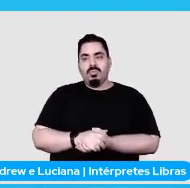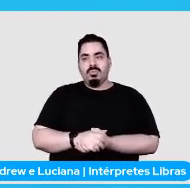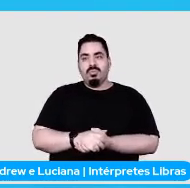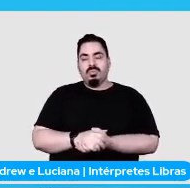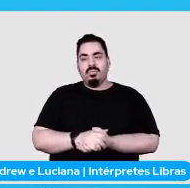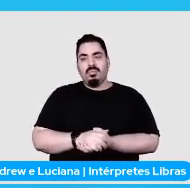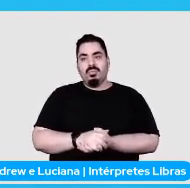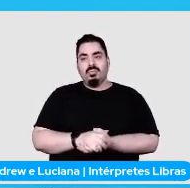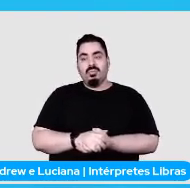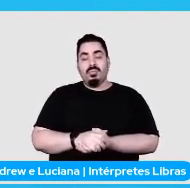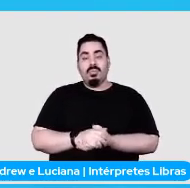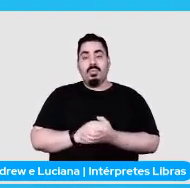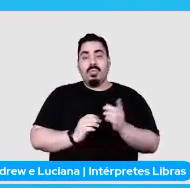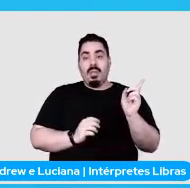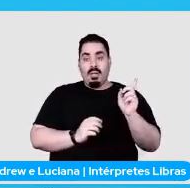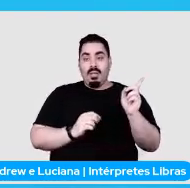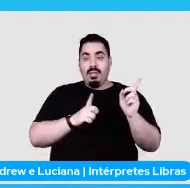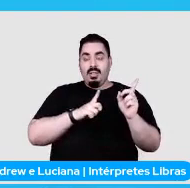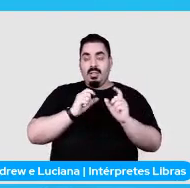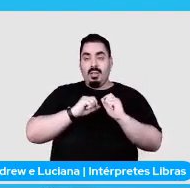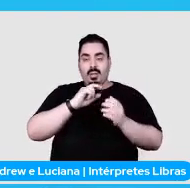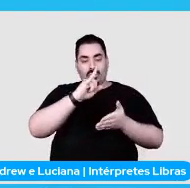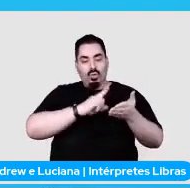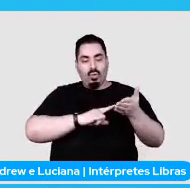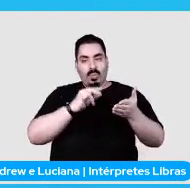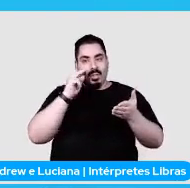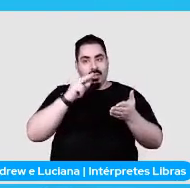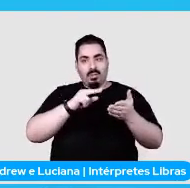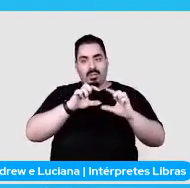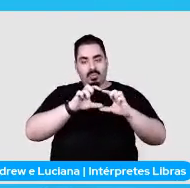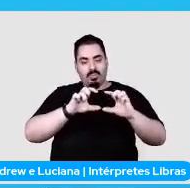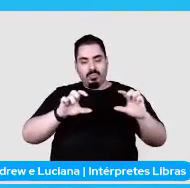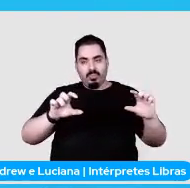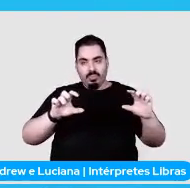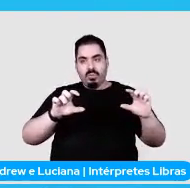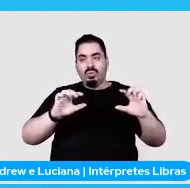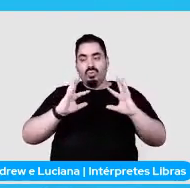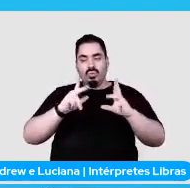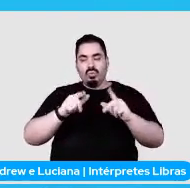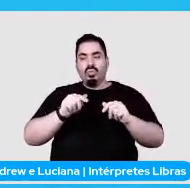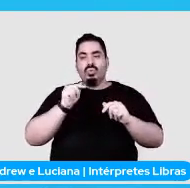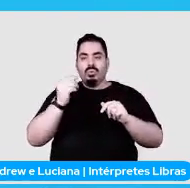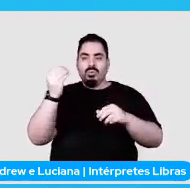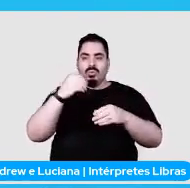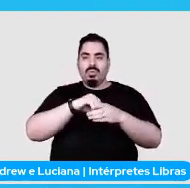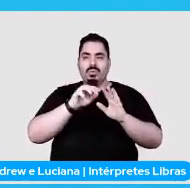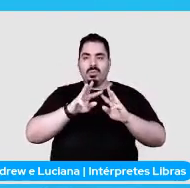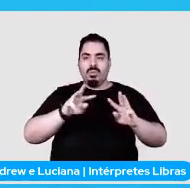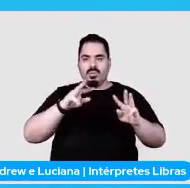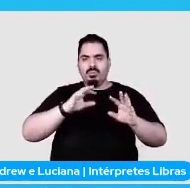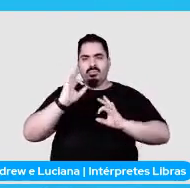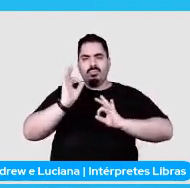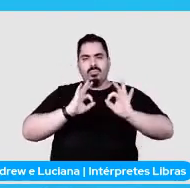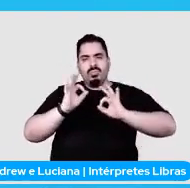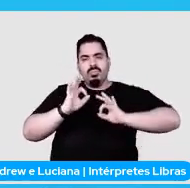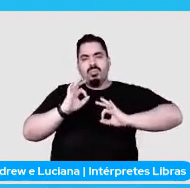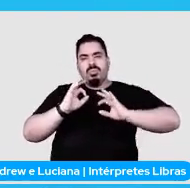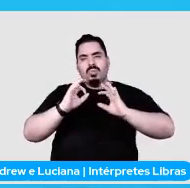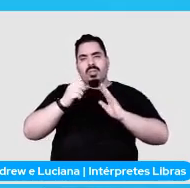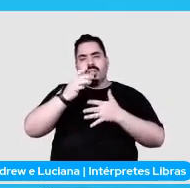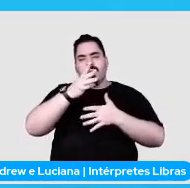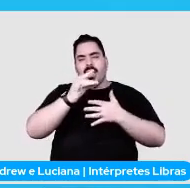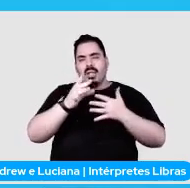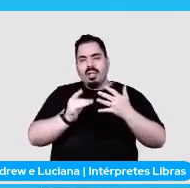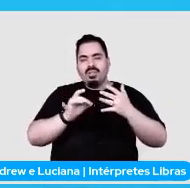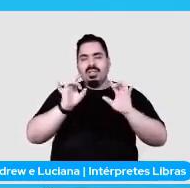Aqui tem a documentação do signals, do Scrapy, e lá tem nem detalhadinho de que cada um faz e como que